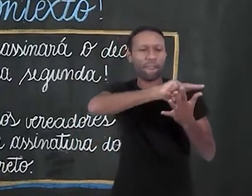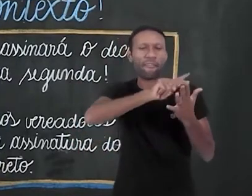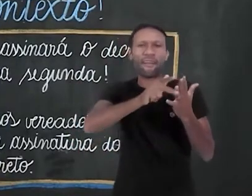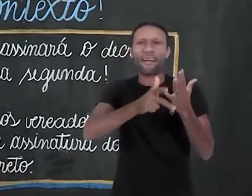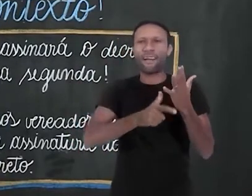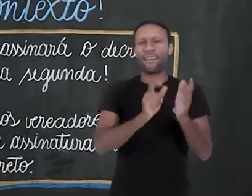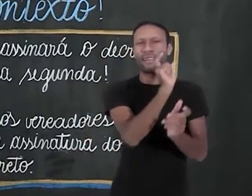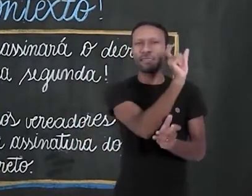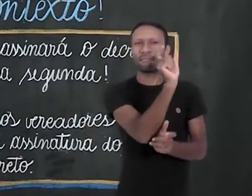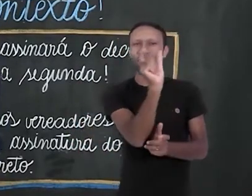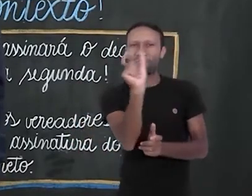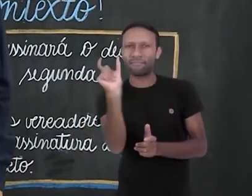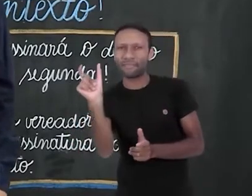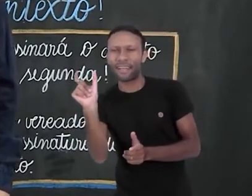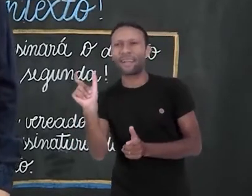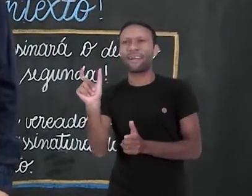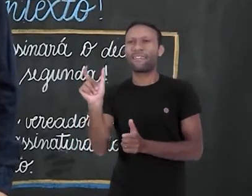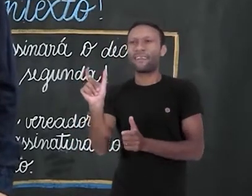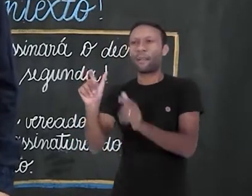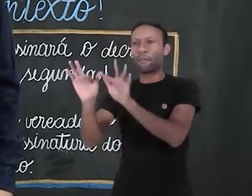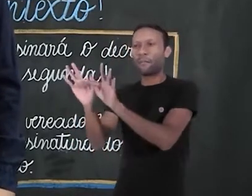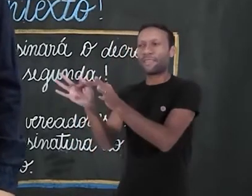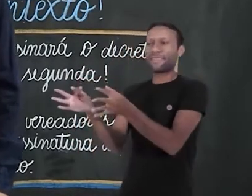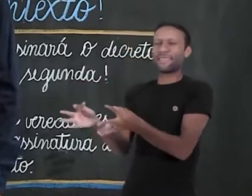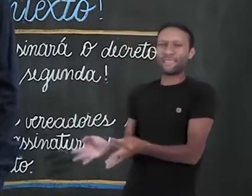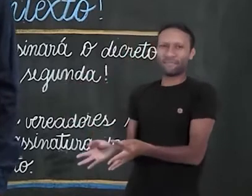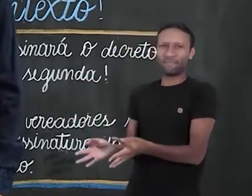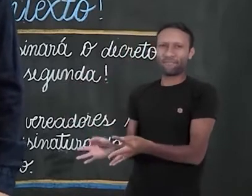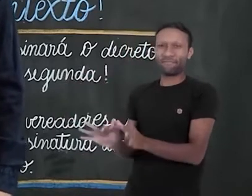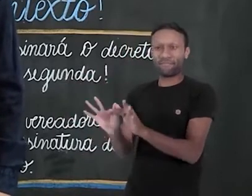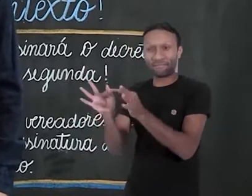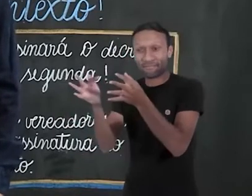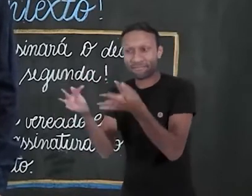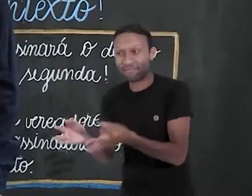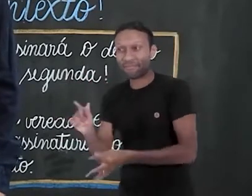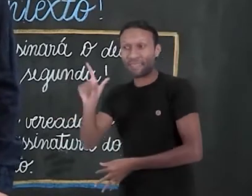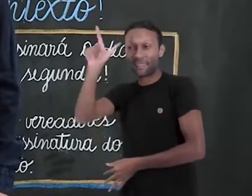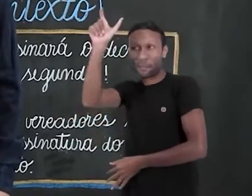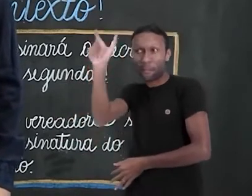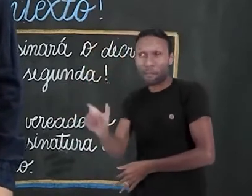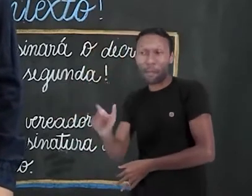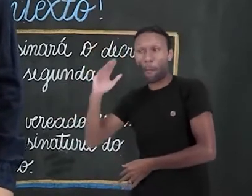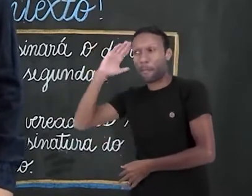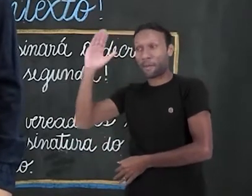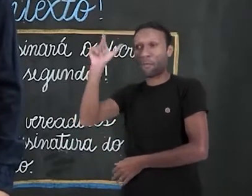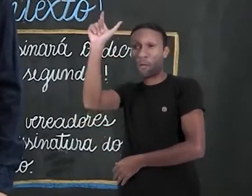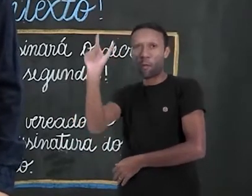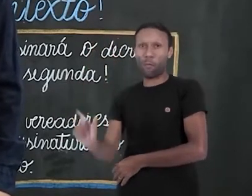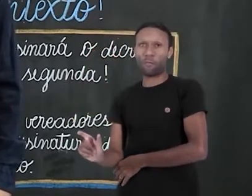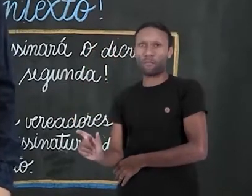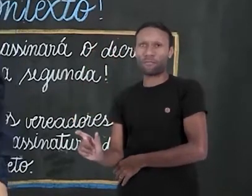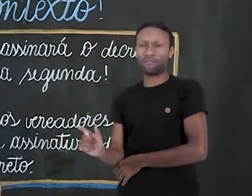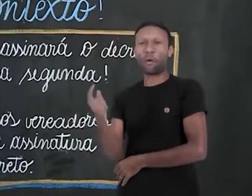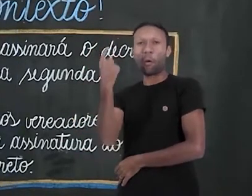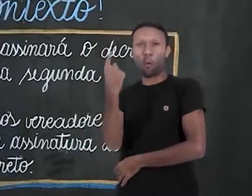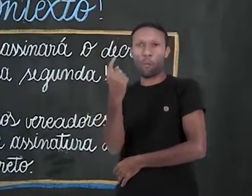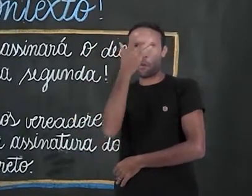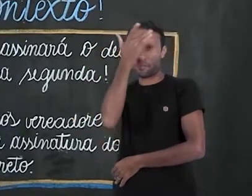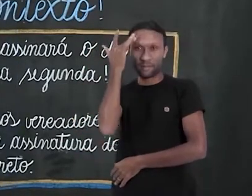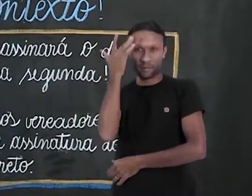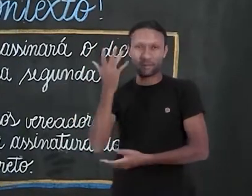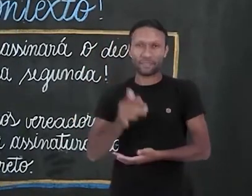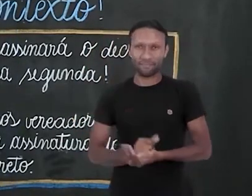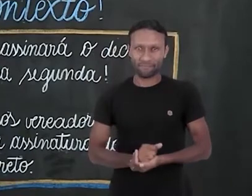este sujeito, este sujeito é um sujeito simples, porque ele tem apenas um núcleo. É o que define ser simples. É a presença de um núcleo.